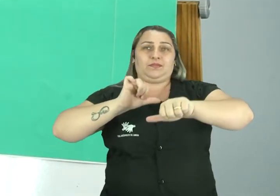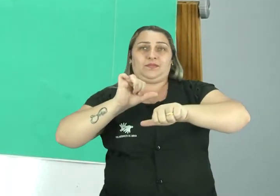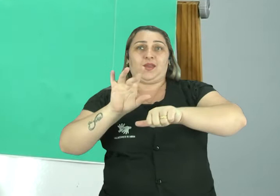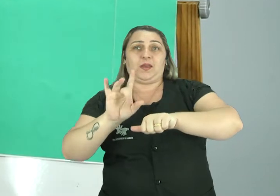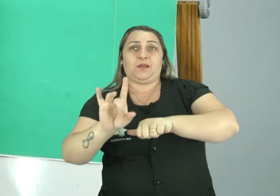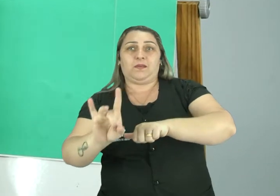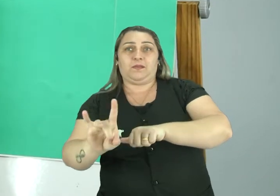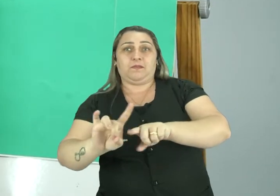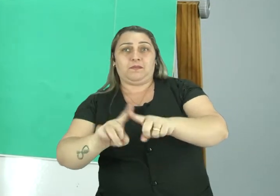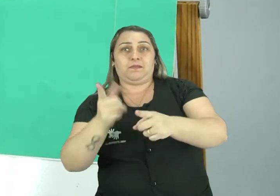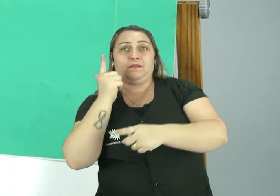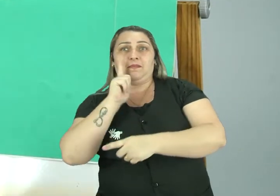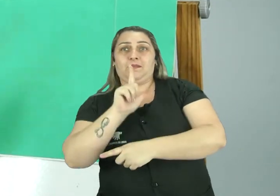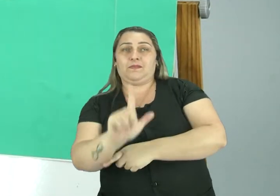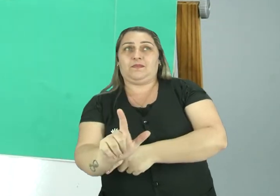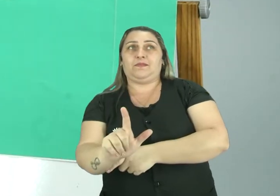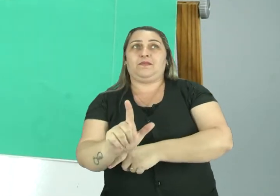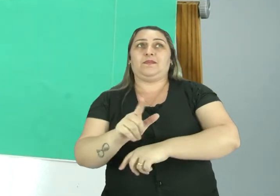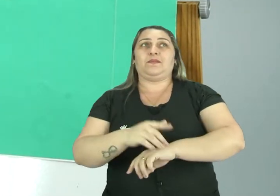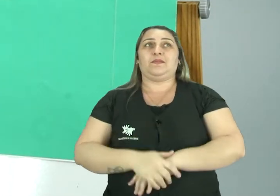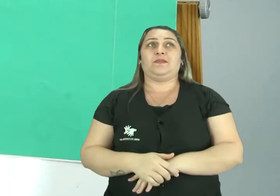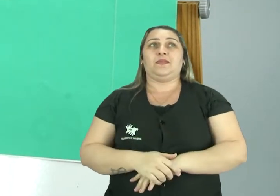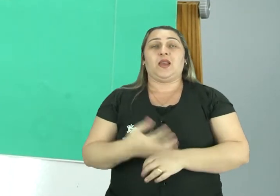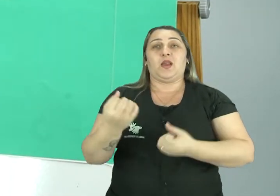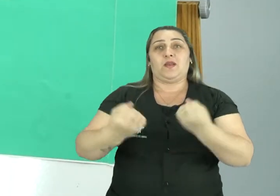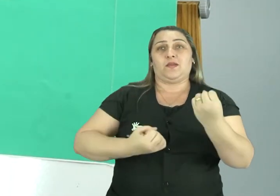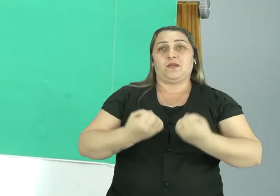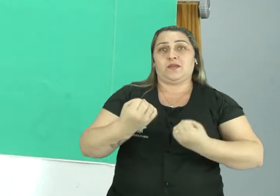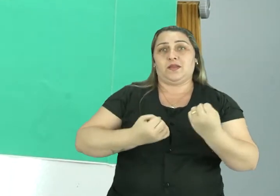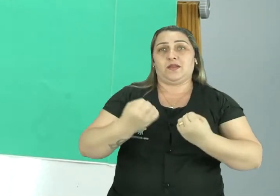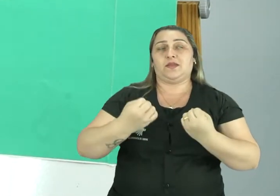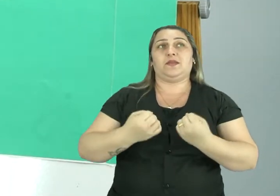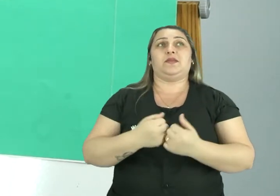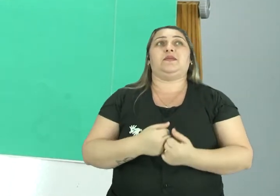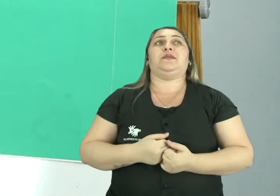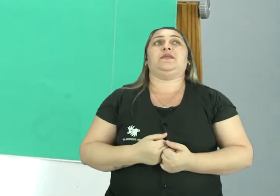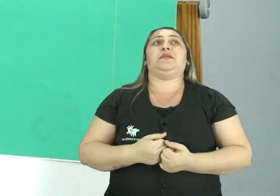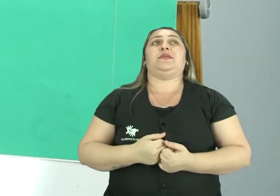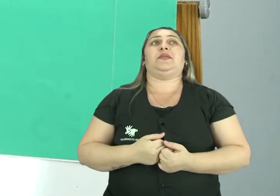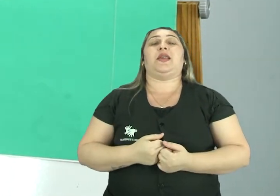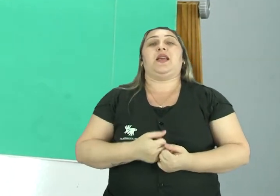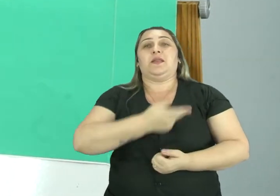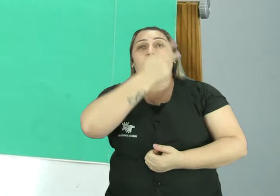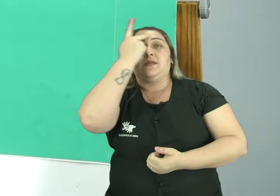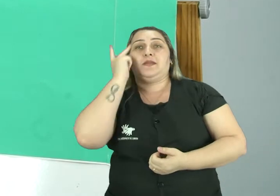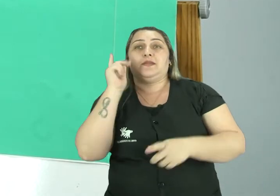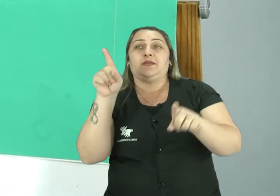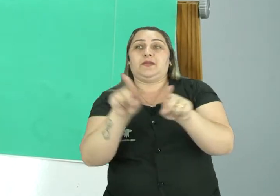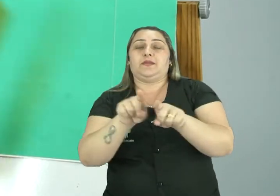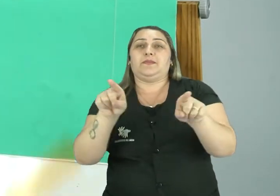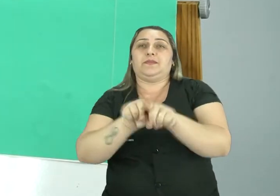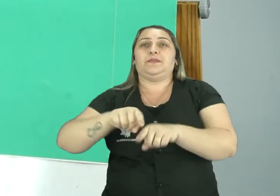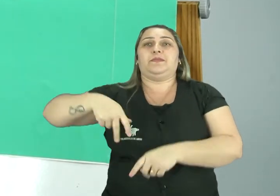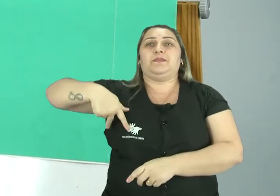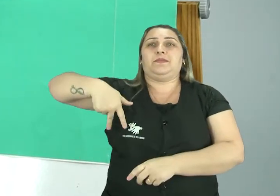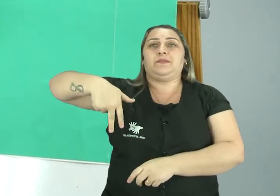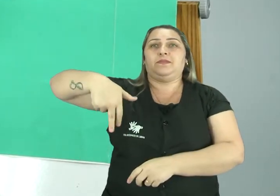conseguiu atravessar tanto os veículos, né, como as pessoas mesmo, os pedestres.